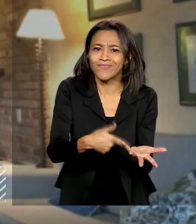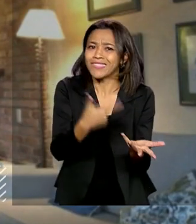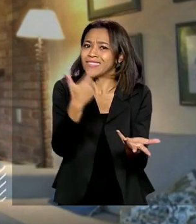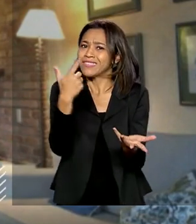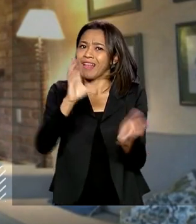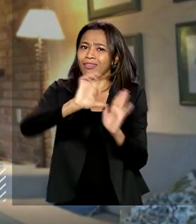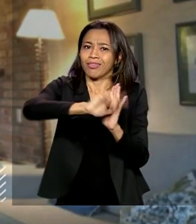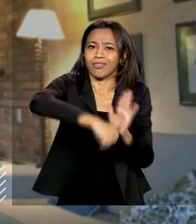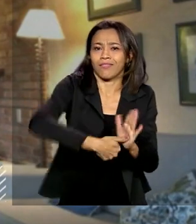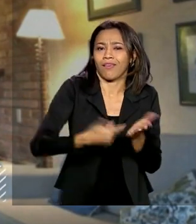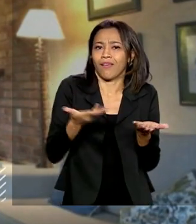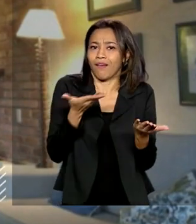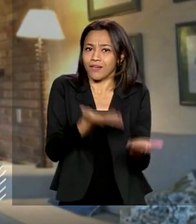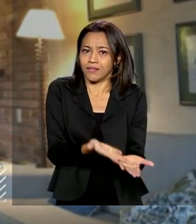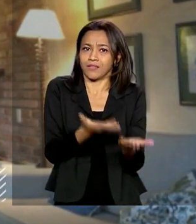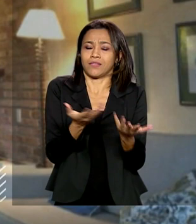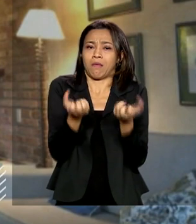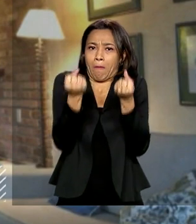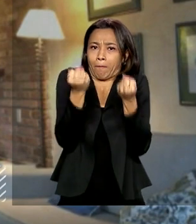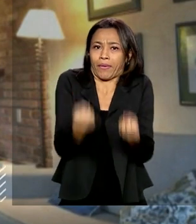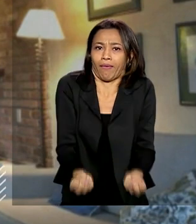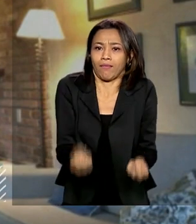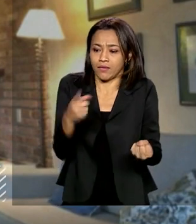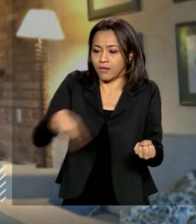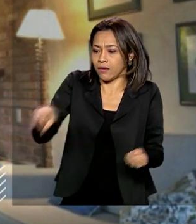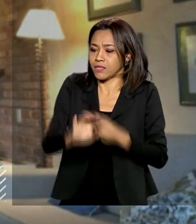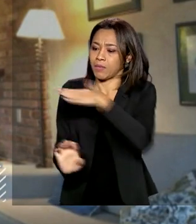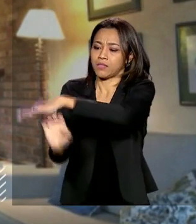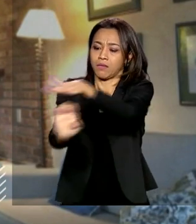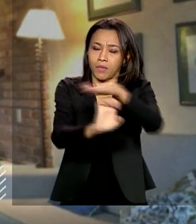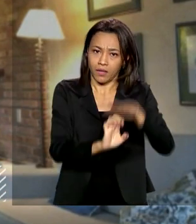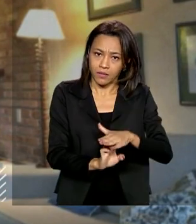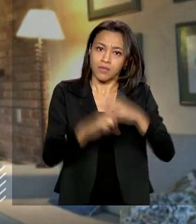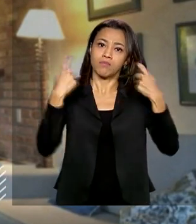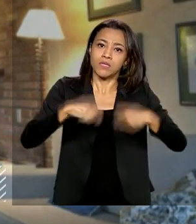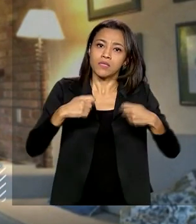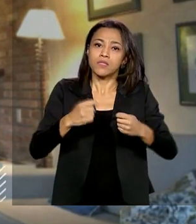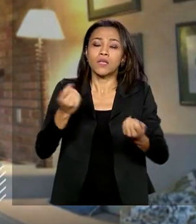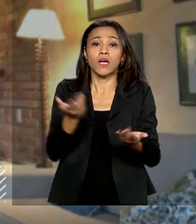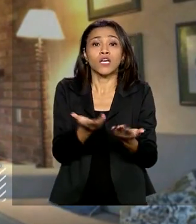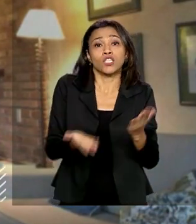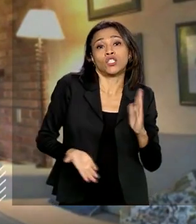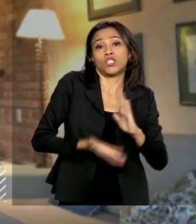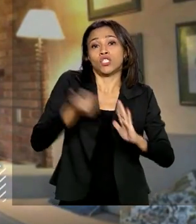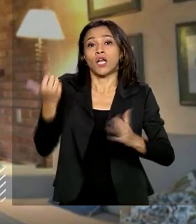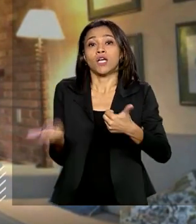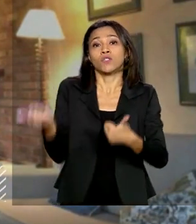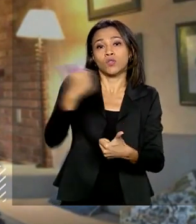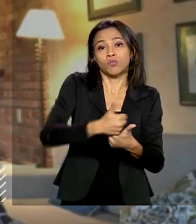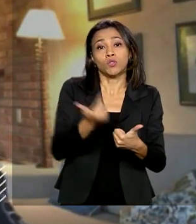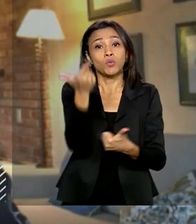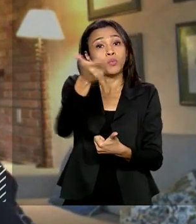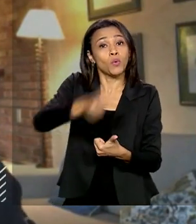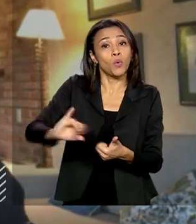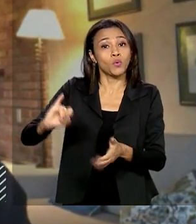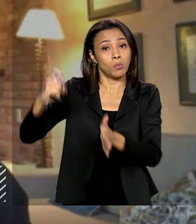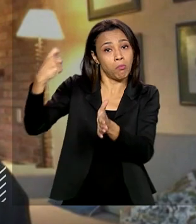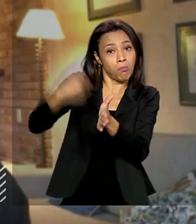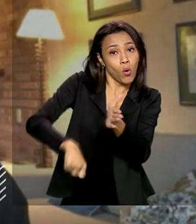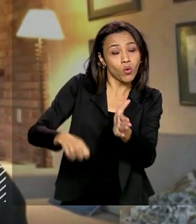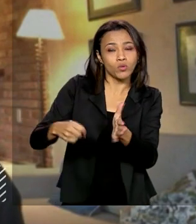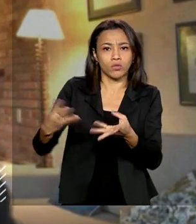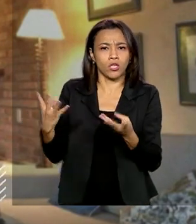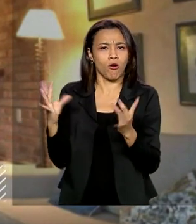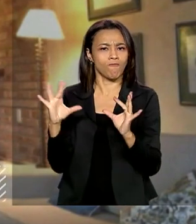regressiva. O que você tem que fazer é substituir essa base para um outro imposto que seja muito mais